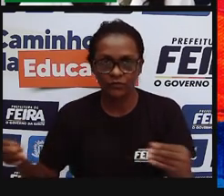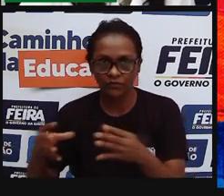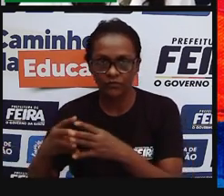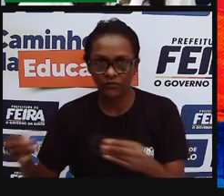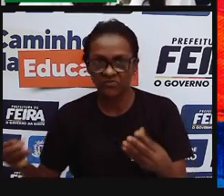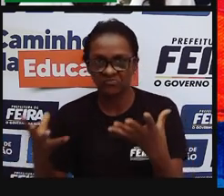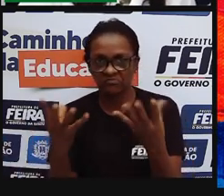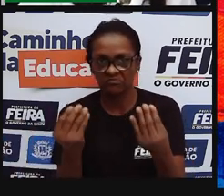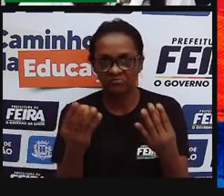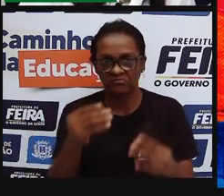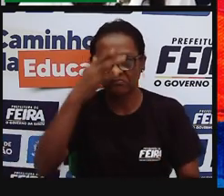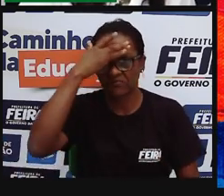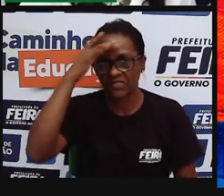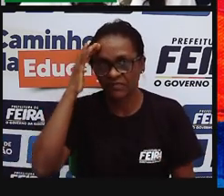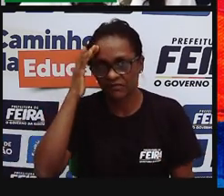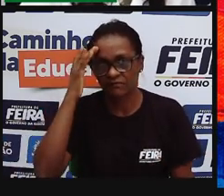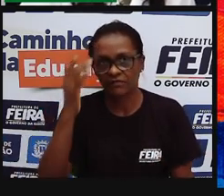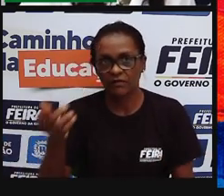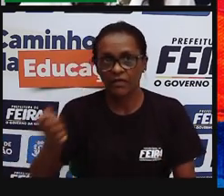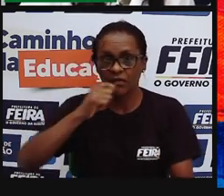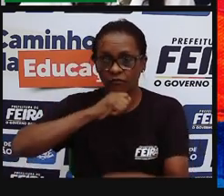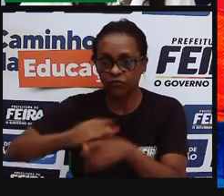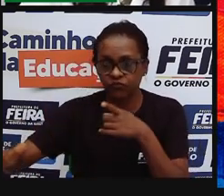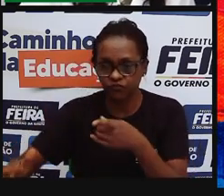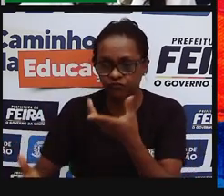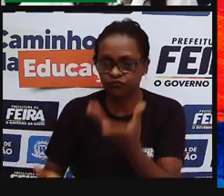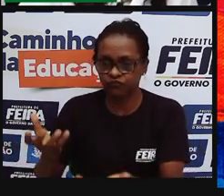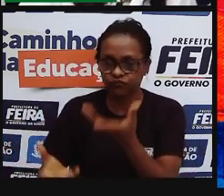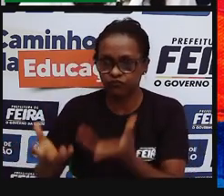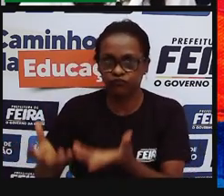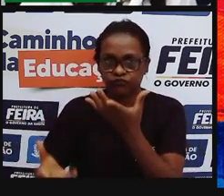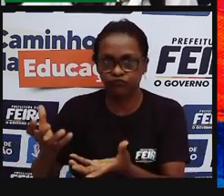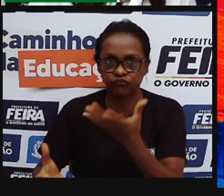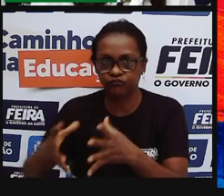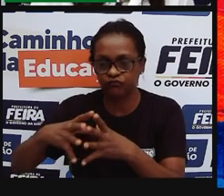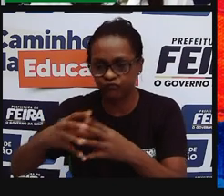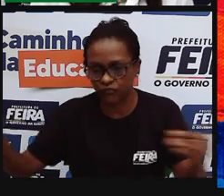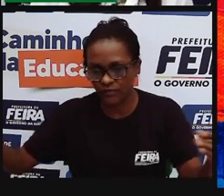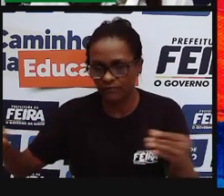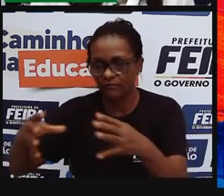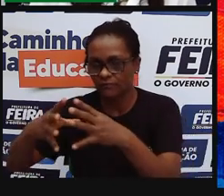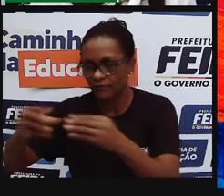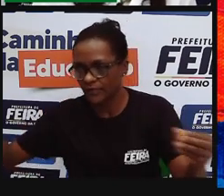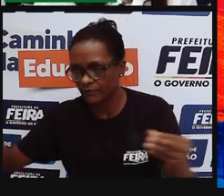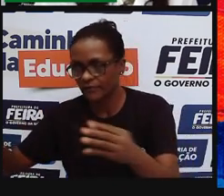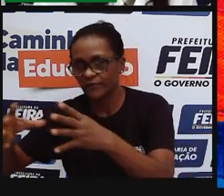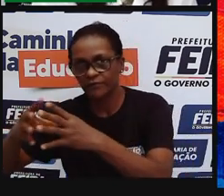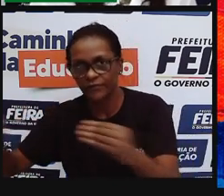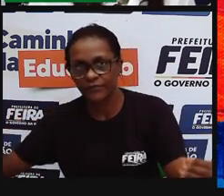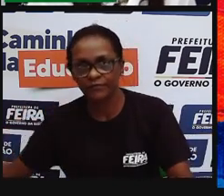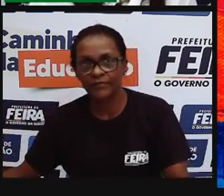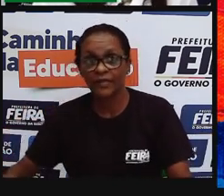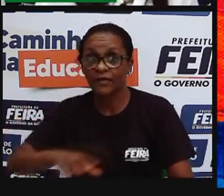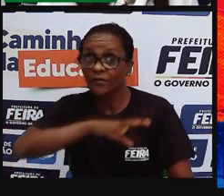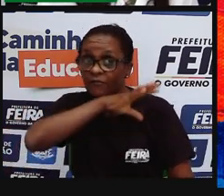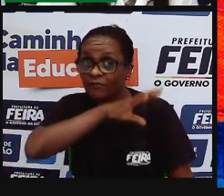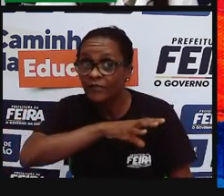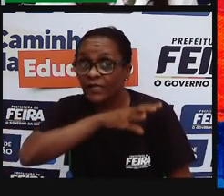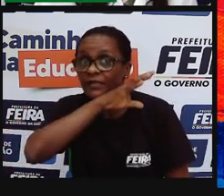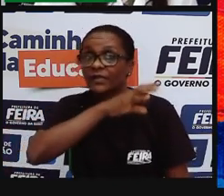desmatamento, né, de perda dessa nossa vegetação. E, junto com a vegetação, os animais,